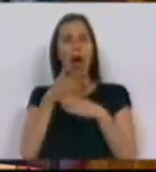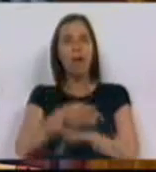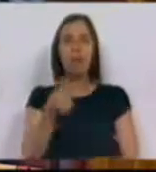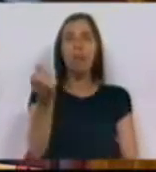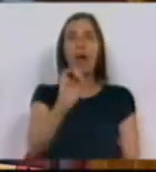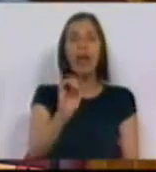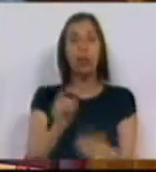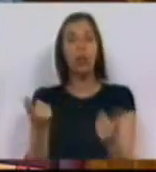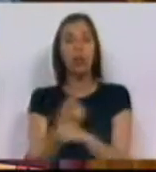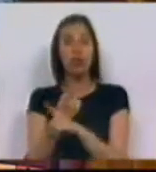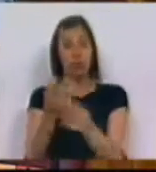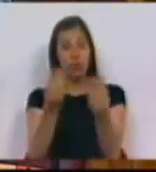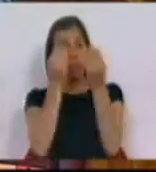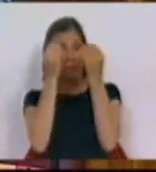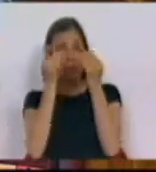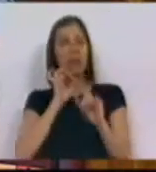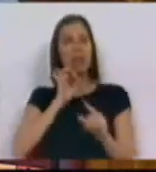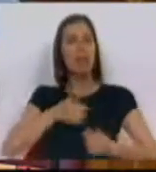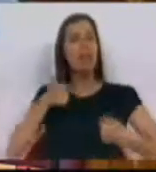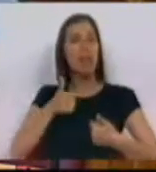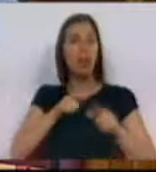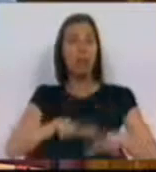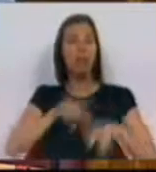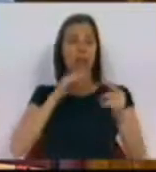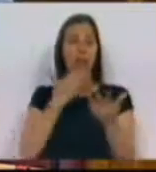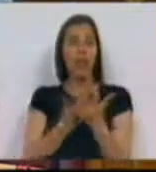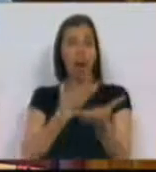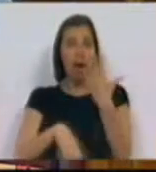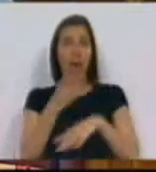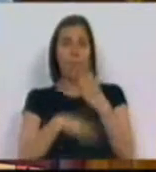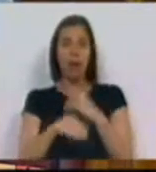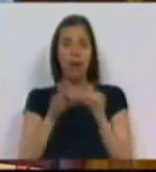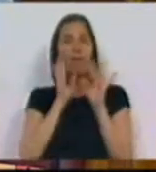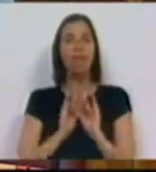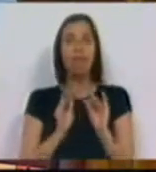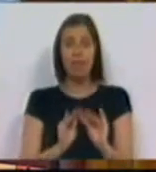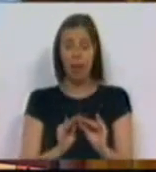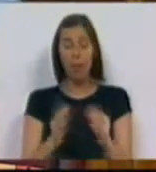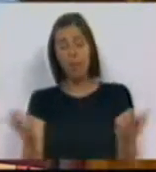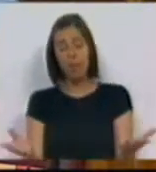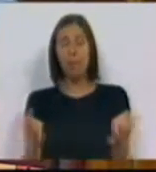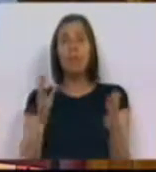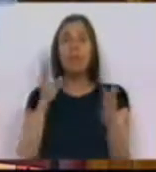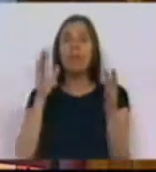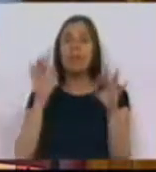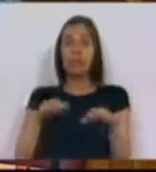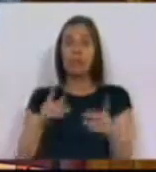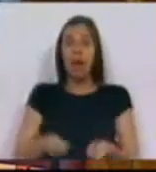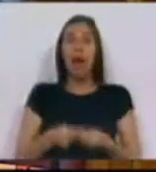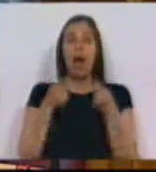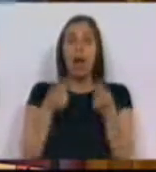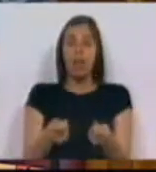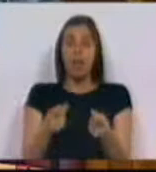gratuito a elementos pedagógicos essenciais para o desenvolvimento da sua aprendizagem e formação. Por último, a aposta